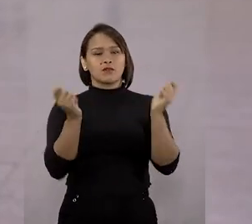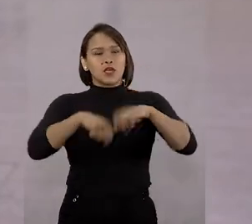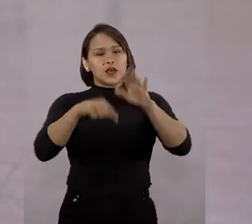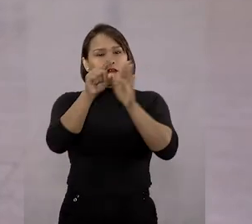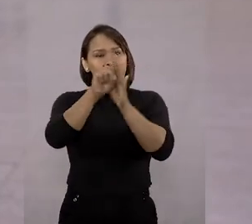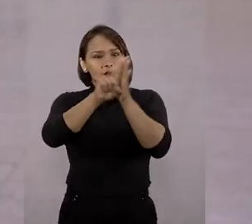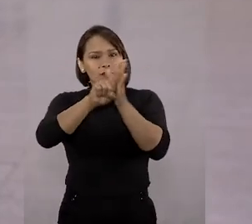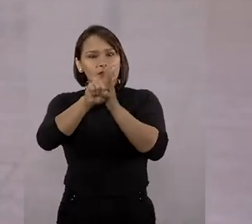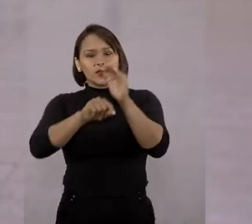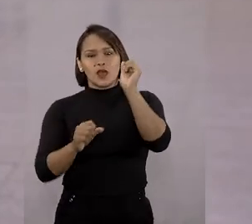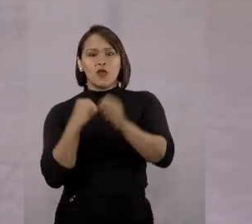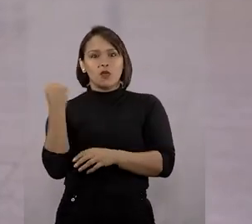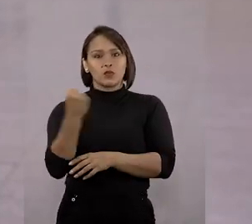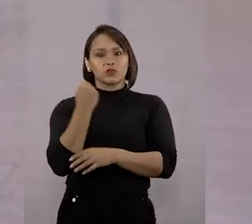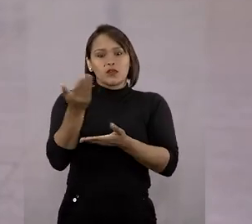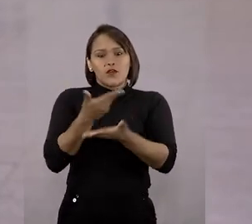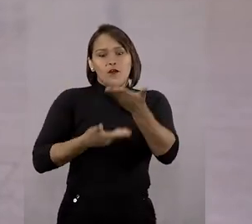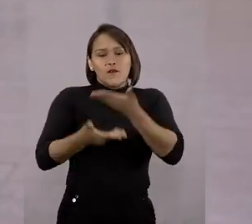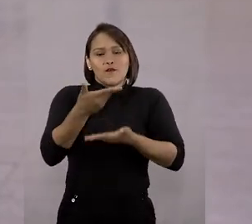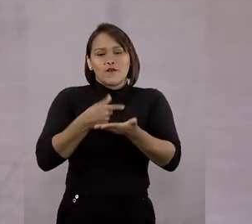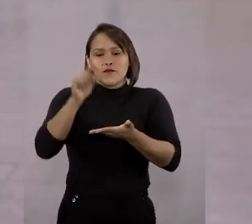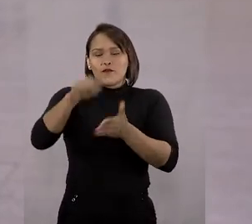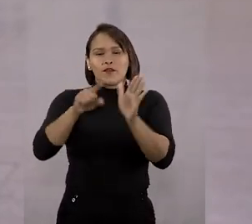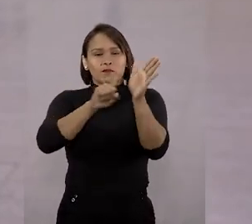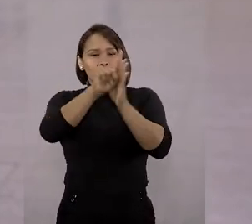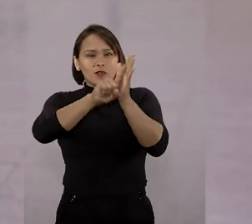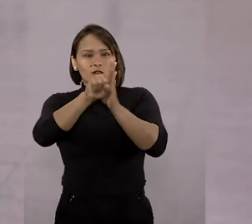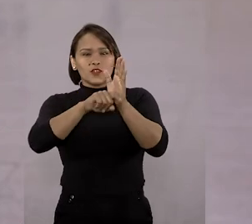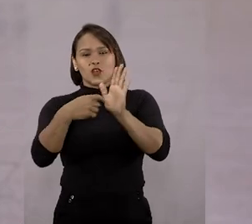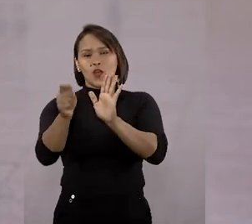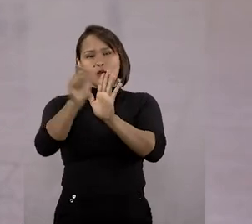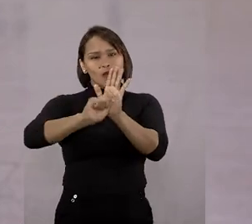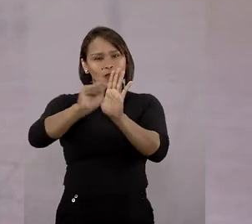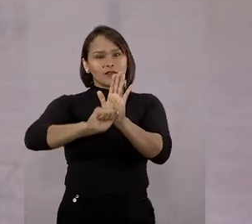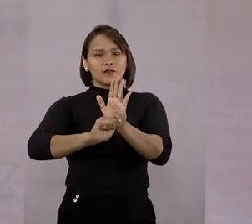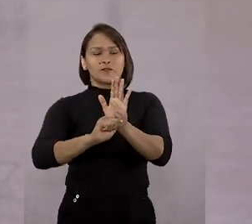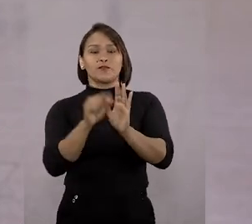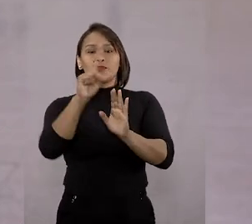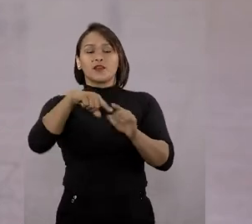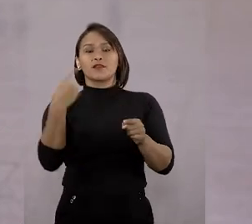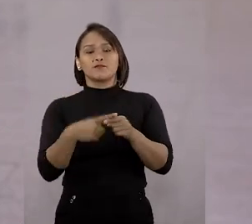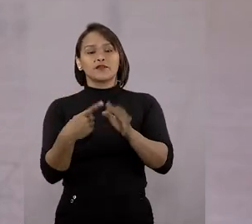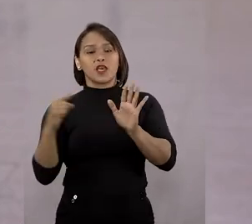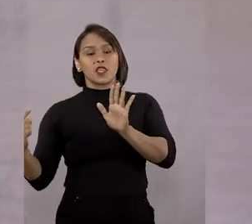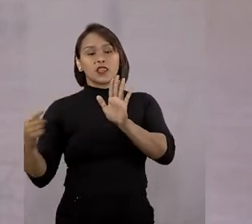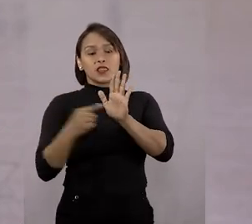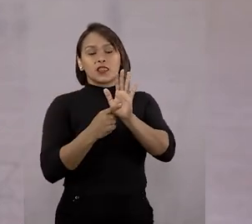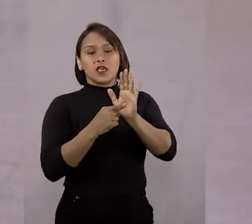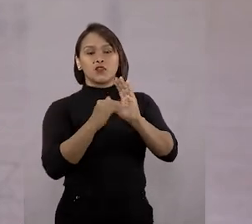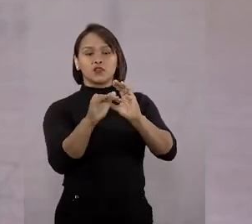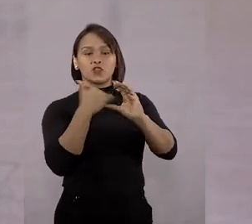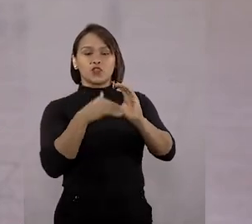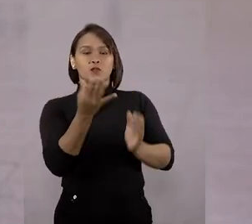se pudesse apurar o grau de envolvimento do investigado com o comércio de drogas, em razão de denúncia recebida pela